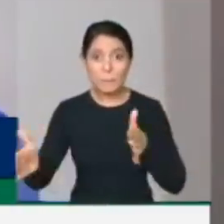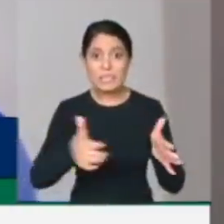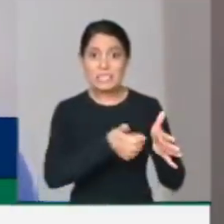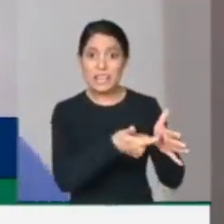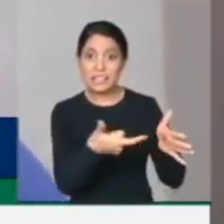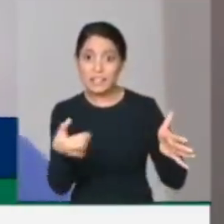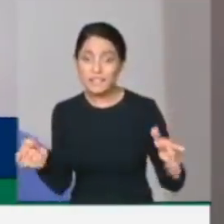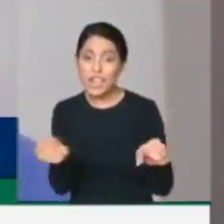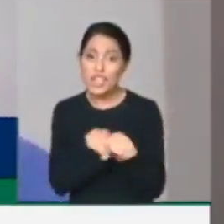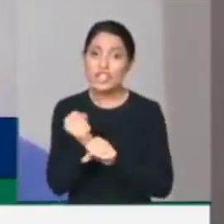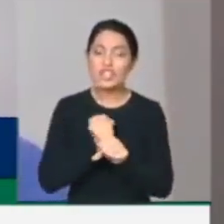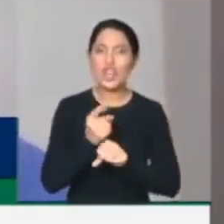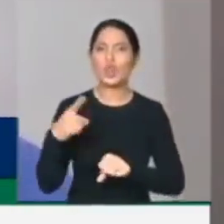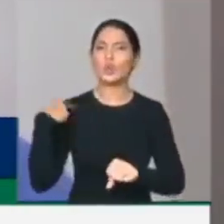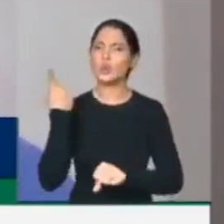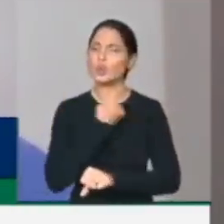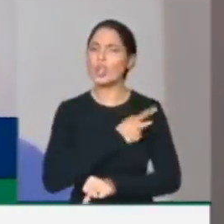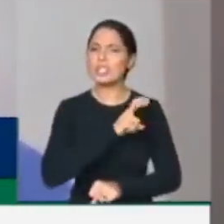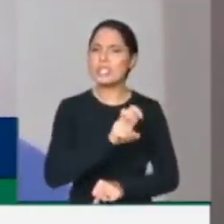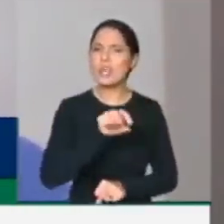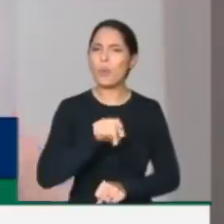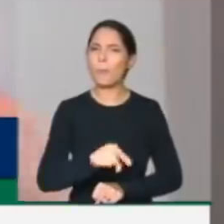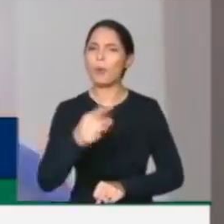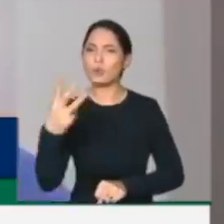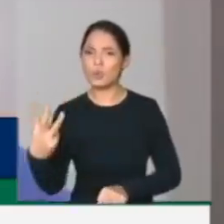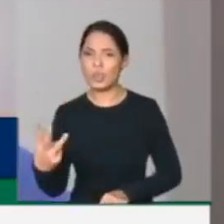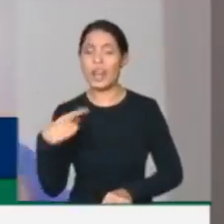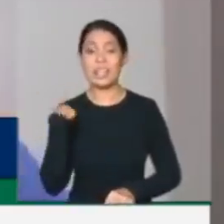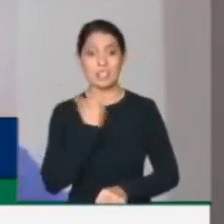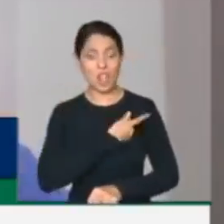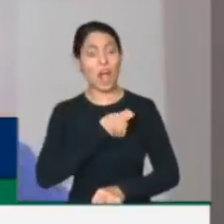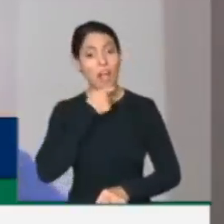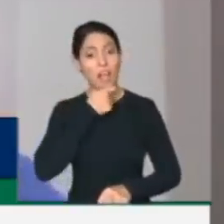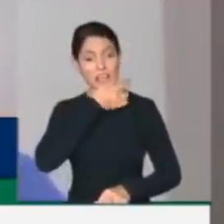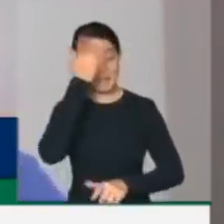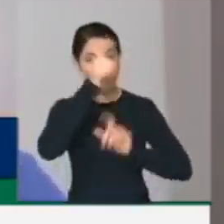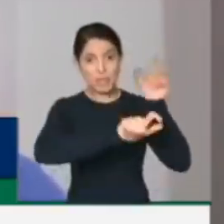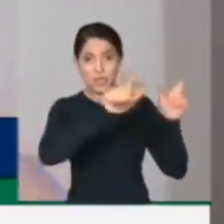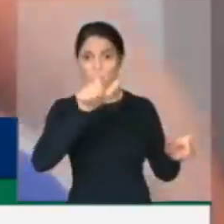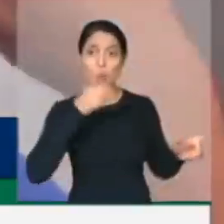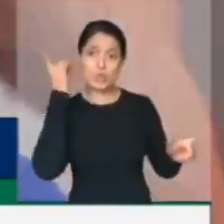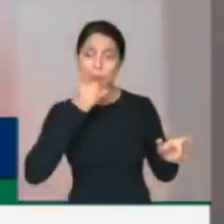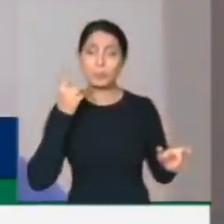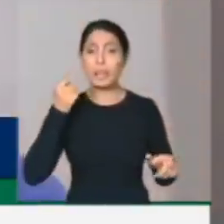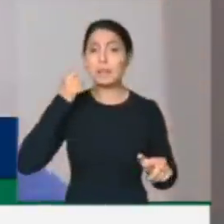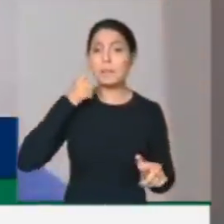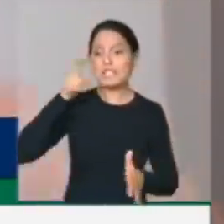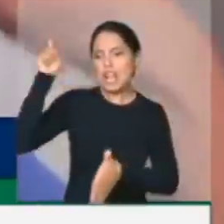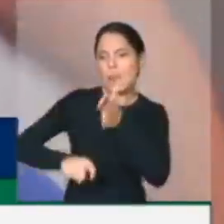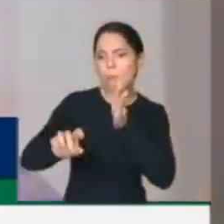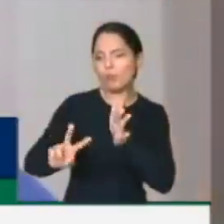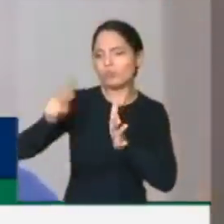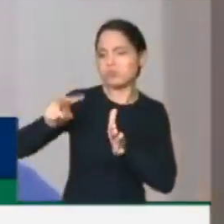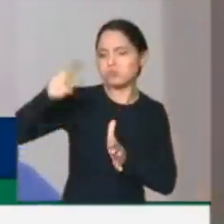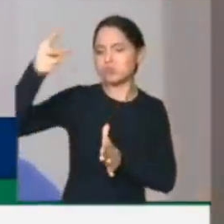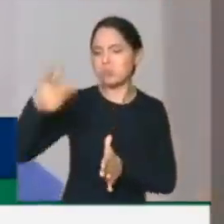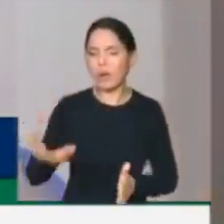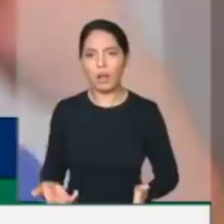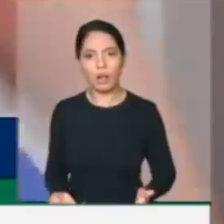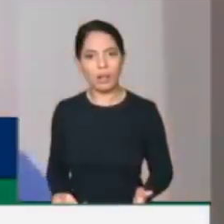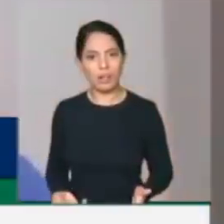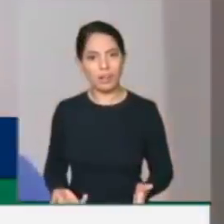perspectiva de queda de 5,3% no PIB. Ainda tem deputado achando que a solução é aumentar imposto, é aumentar